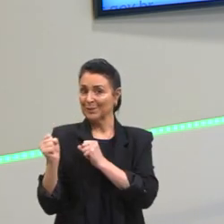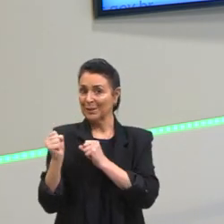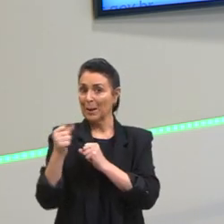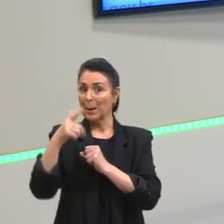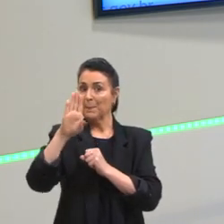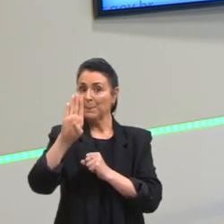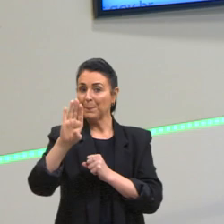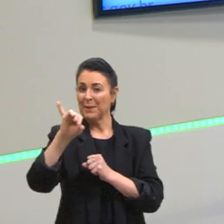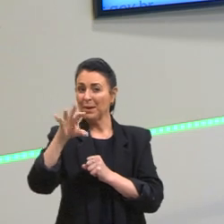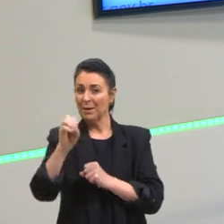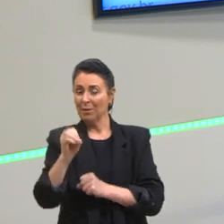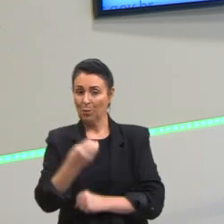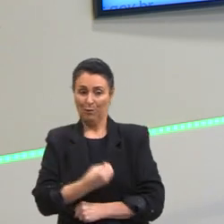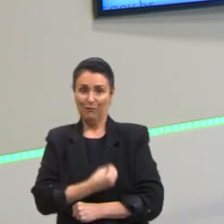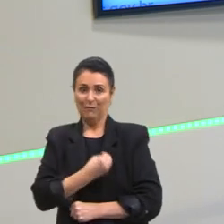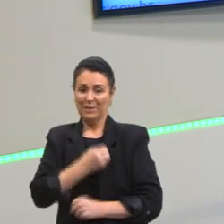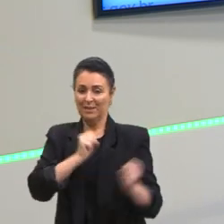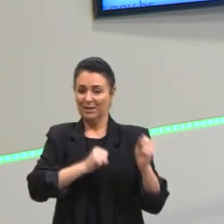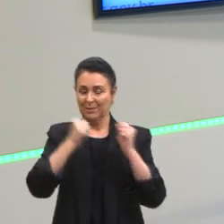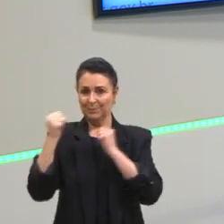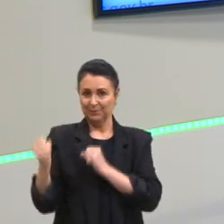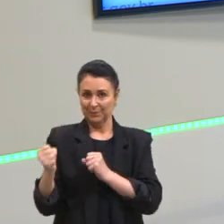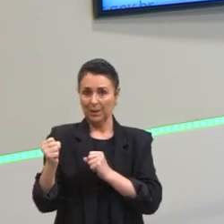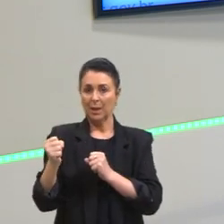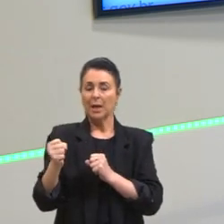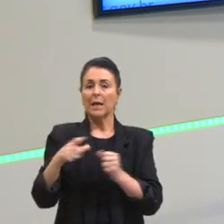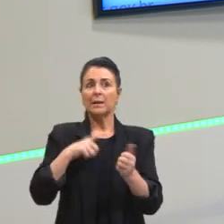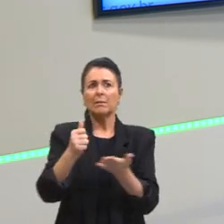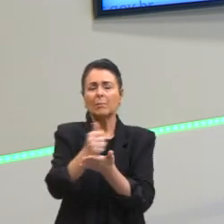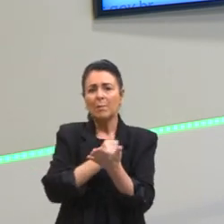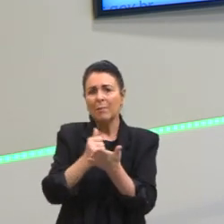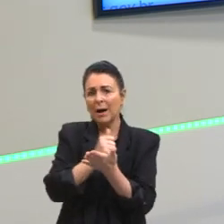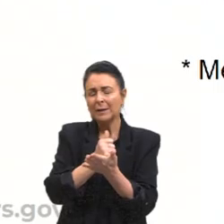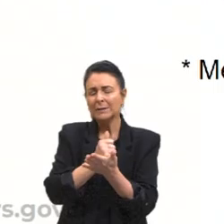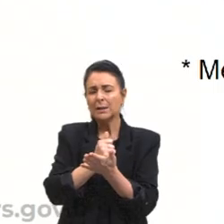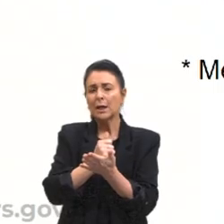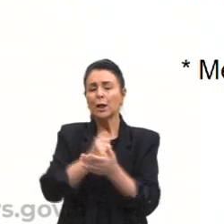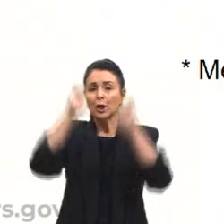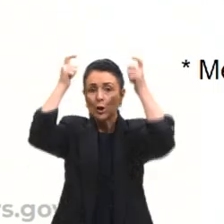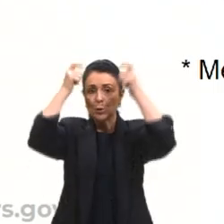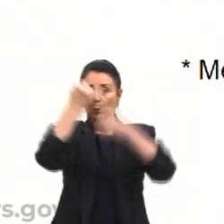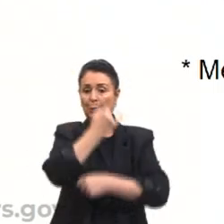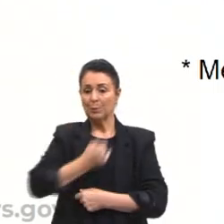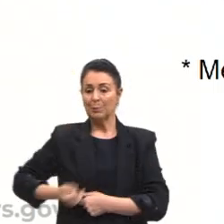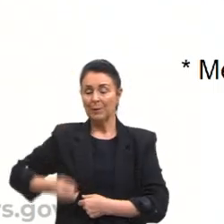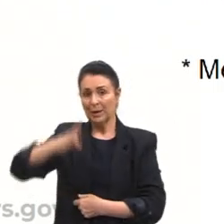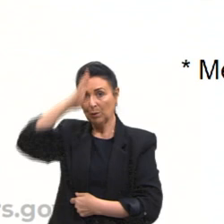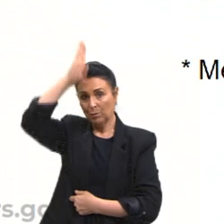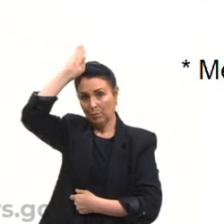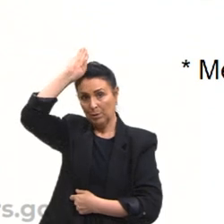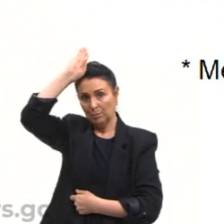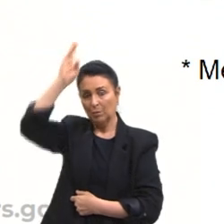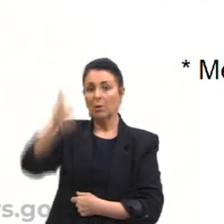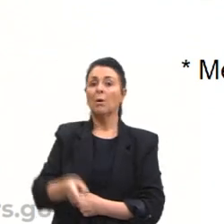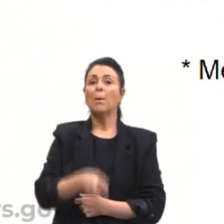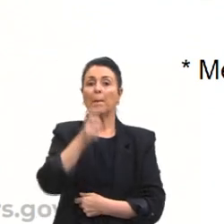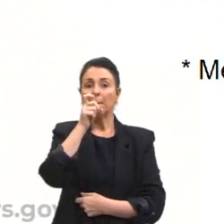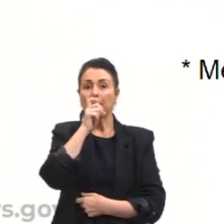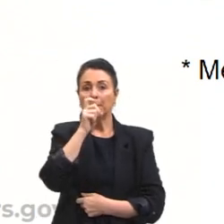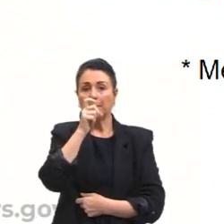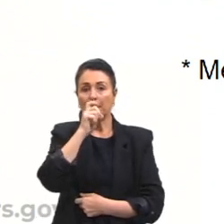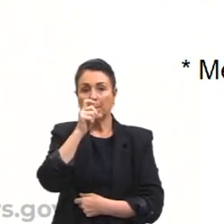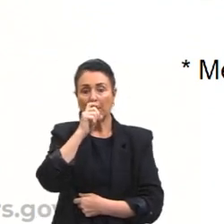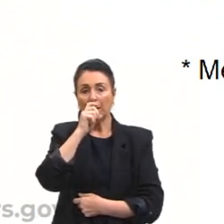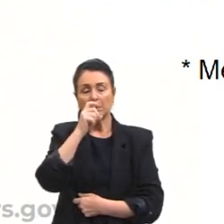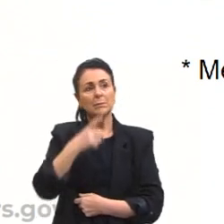na lei do Império Romano em que o pai é que o pai por dar vida ao filho era